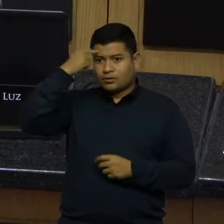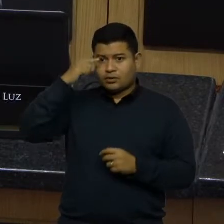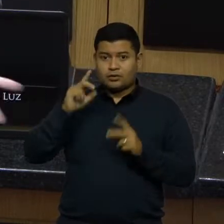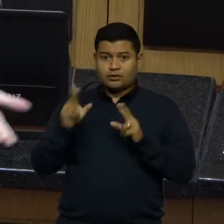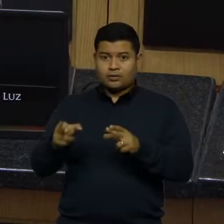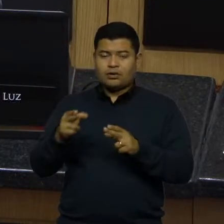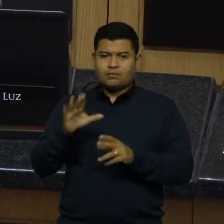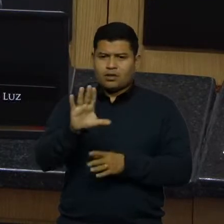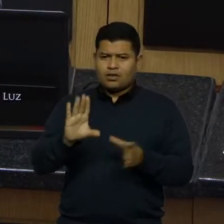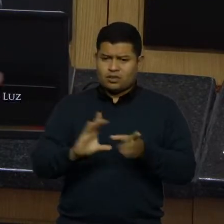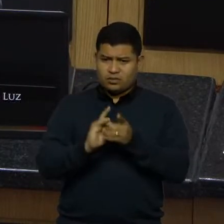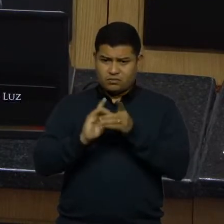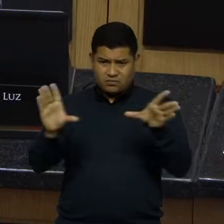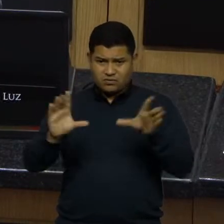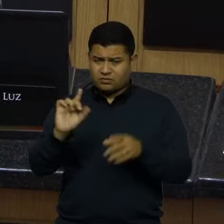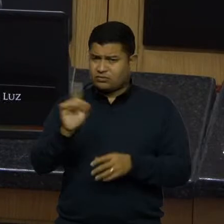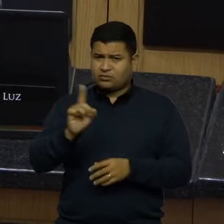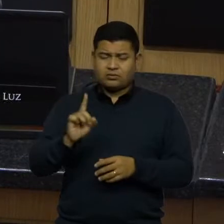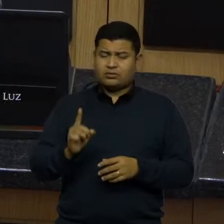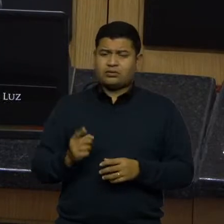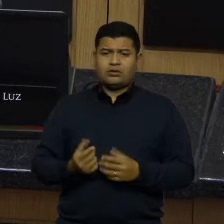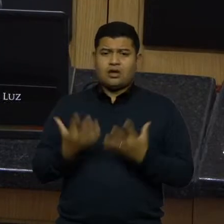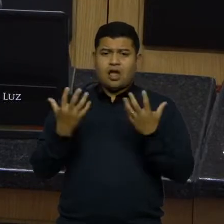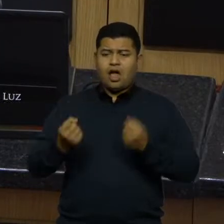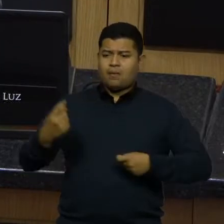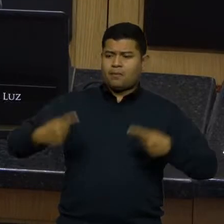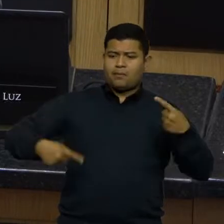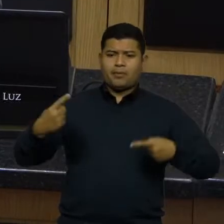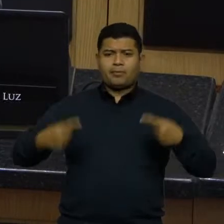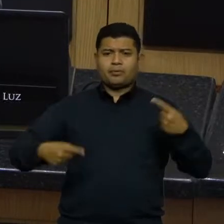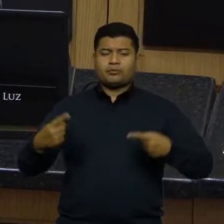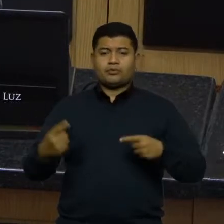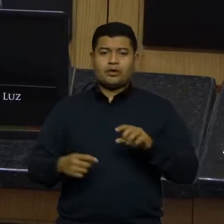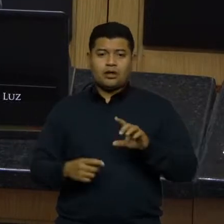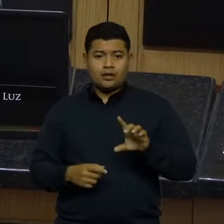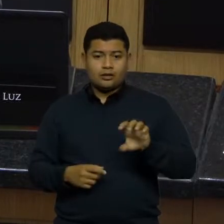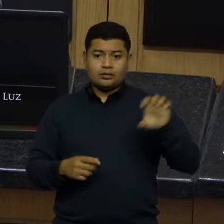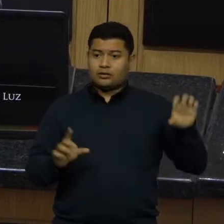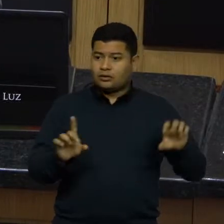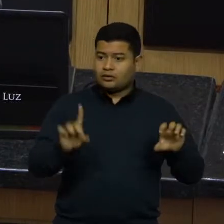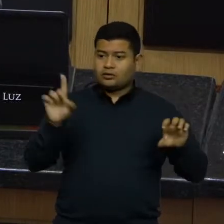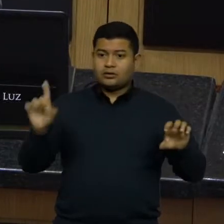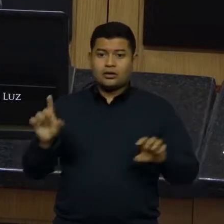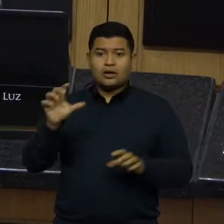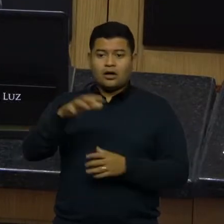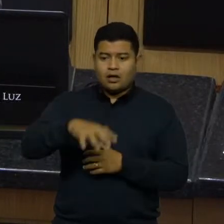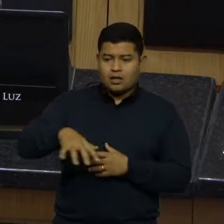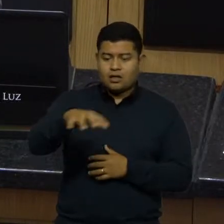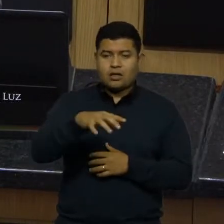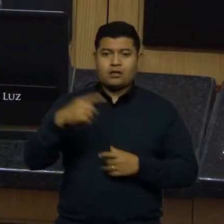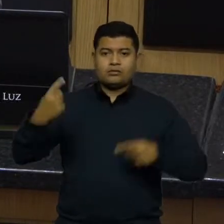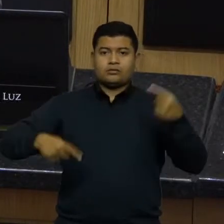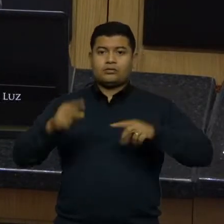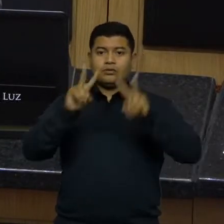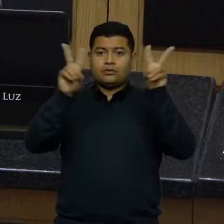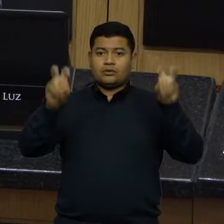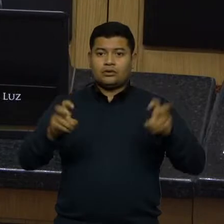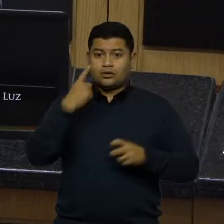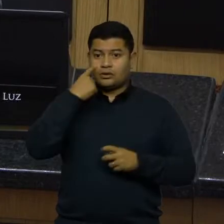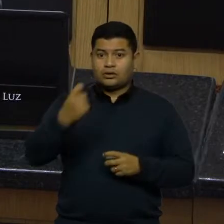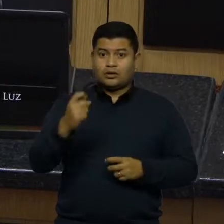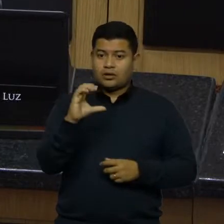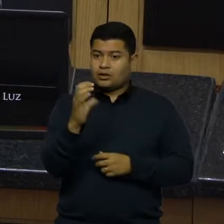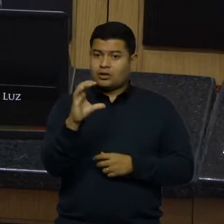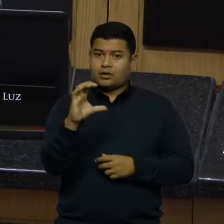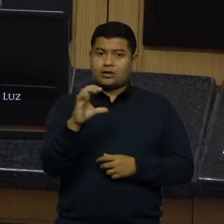aquela forma que permite à esquerda e à direita debaterem o centro, discutirem pautas de interesse científico,